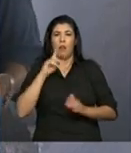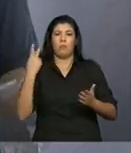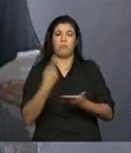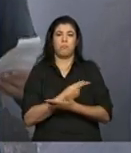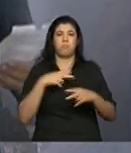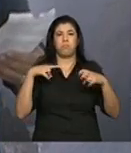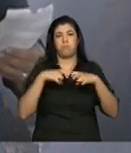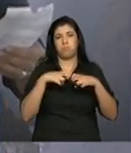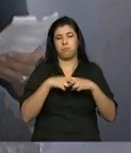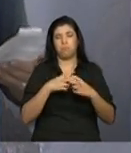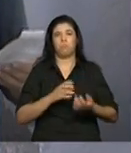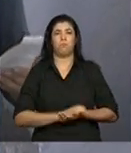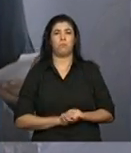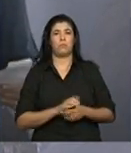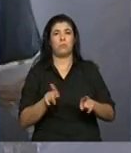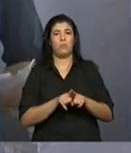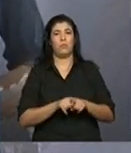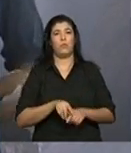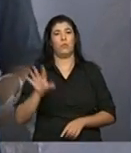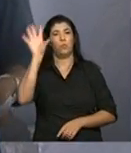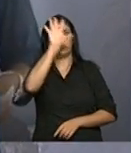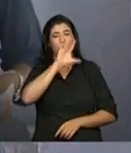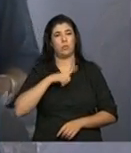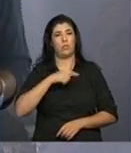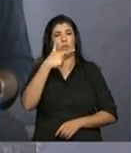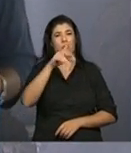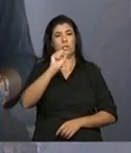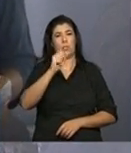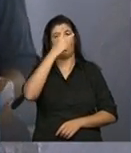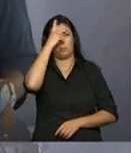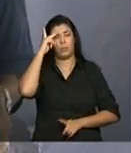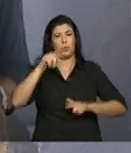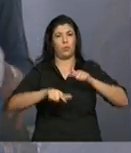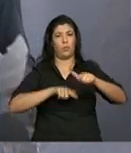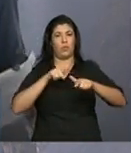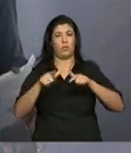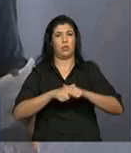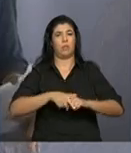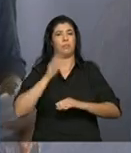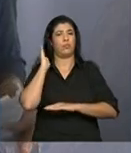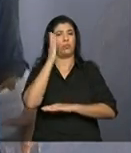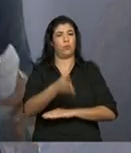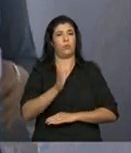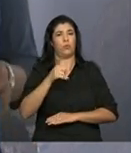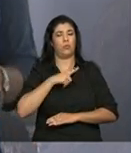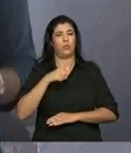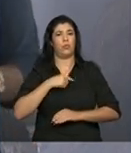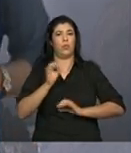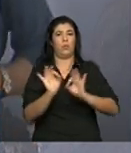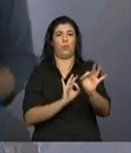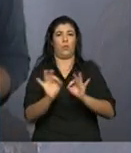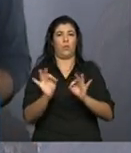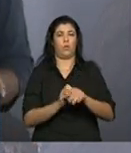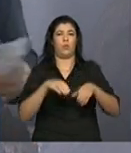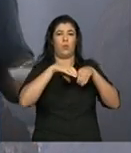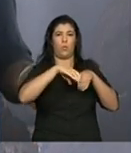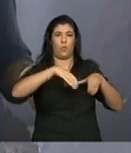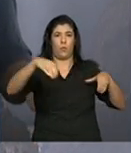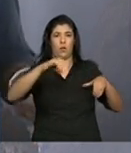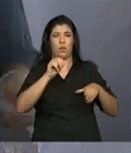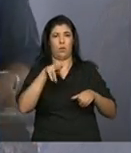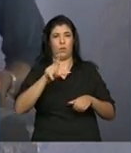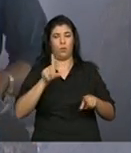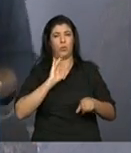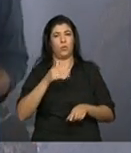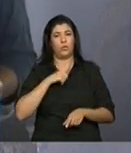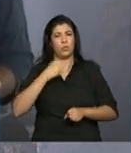ocorrências. Ao todo, 28 funcionários vão trabalhar diretamente na operação do túnel. Enquanto